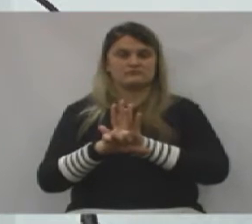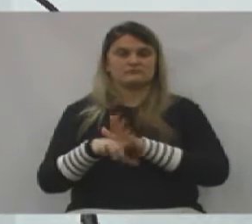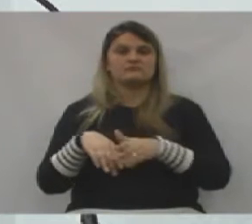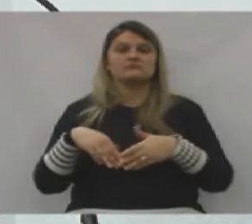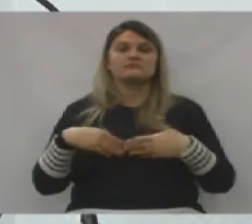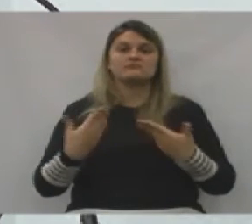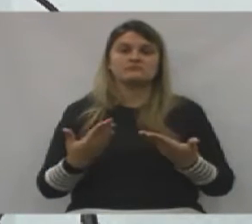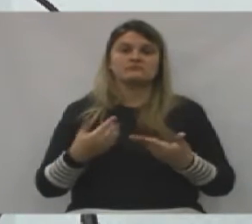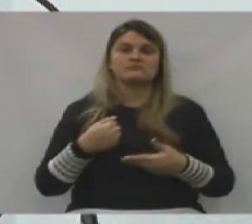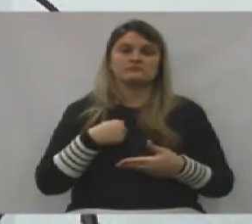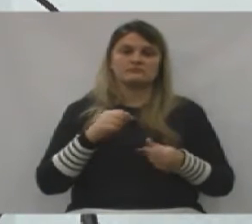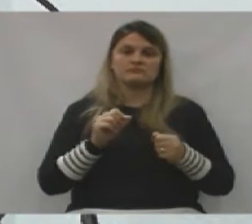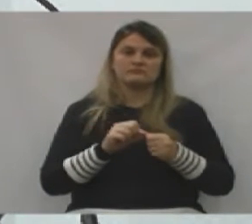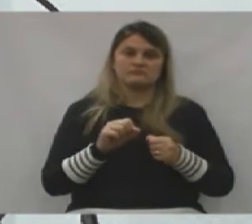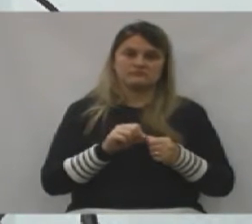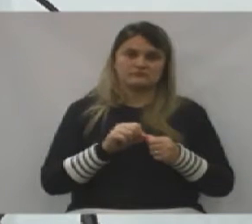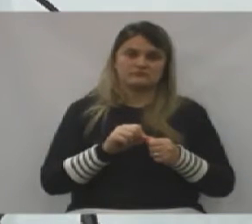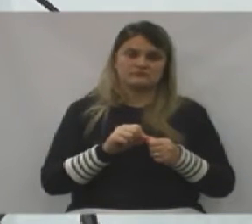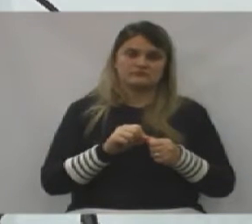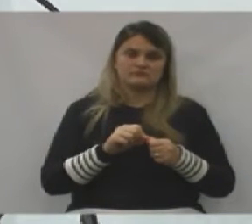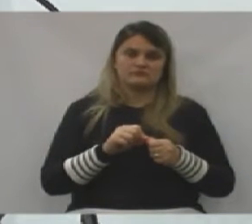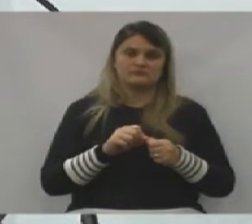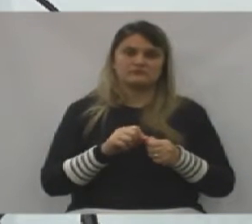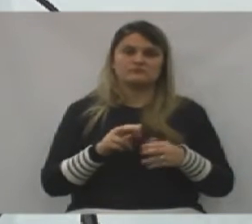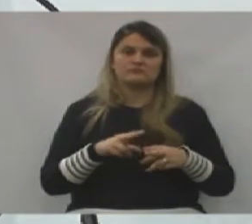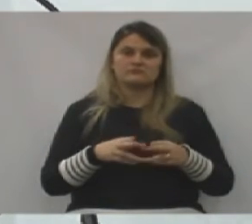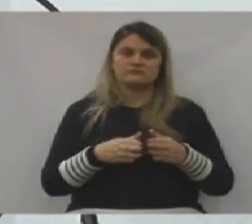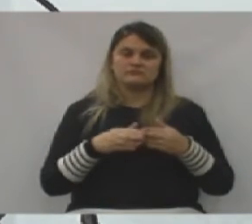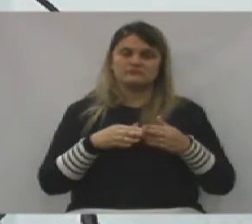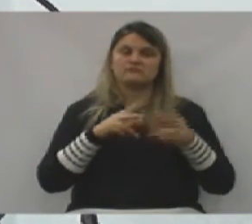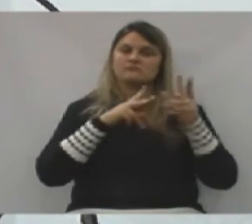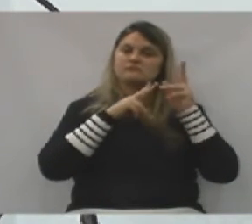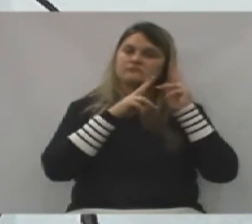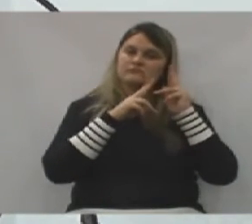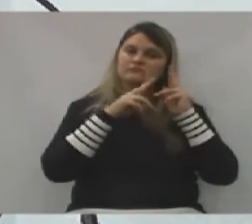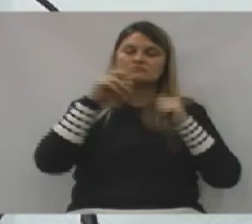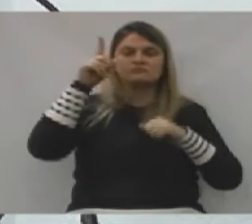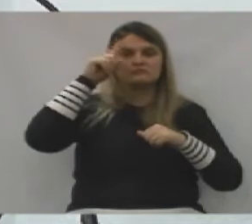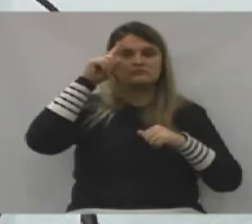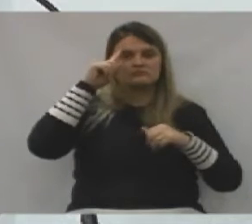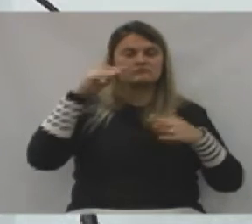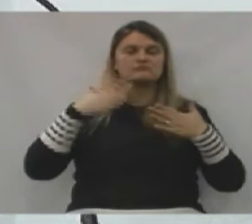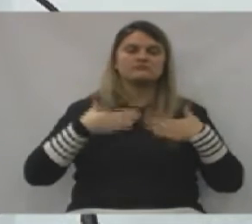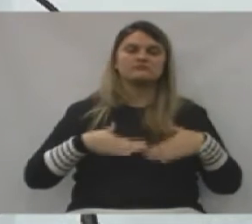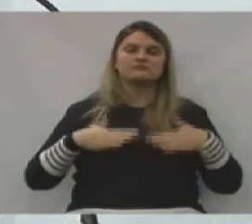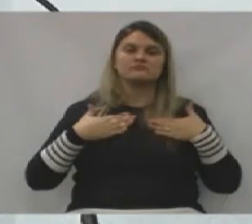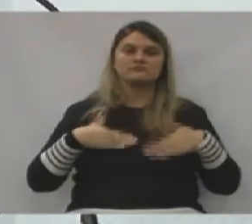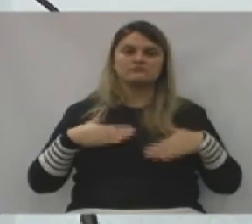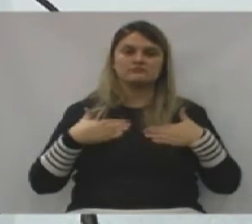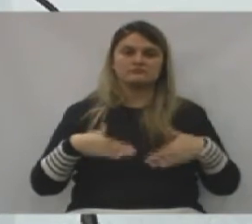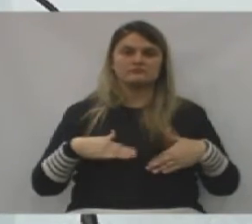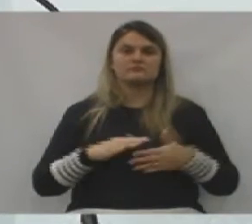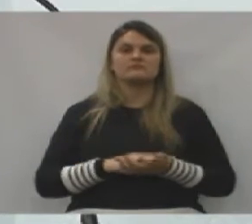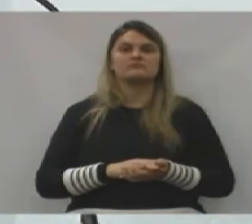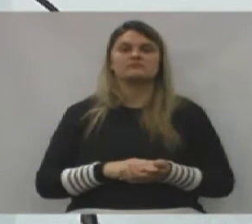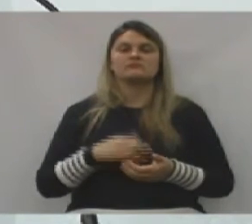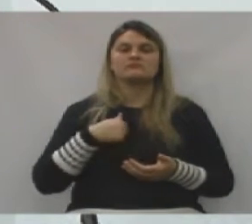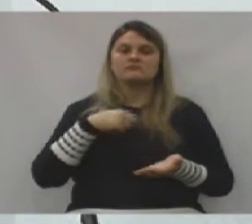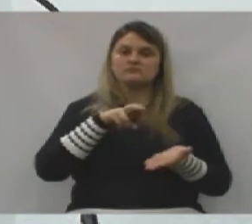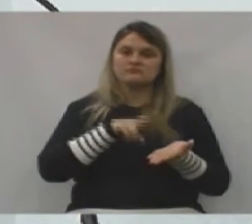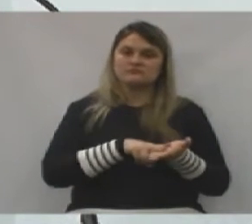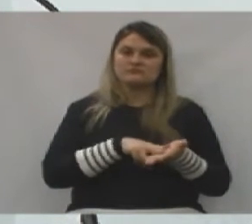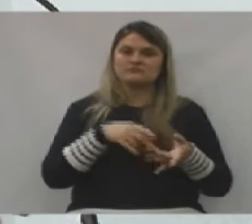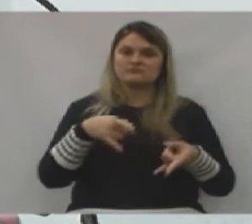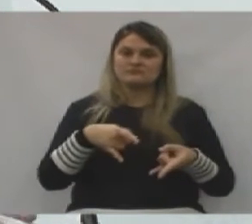portanto, eu faço exatamente isso, por isso que eu durmo todo dia extremamente tranquilo, deito,